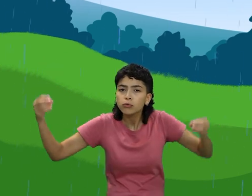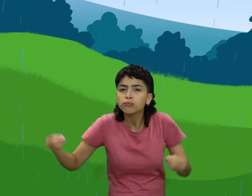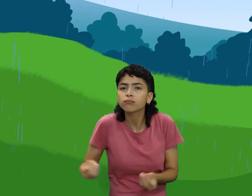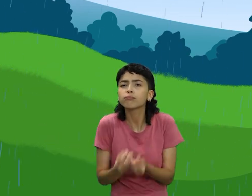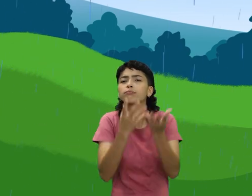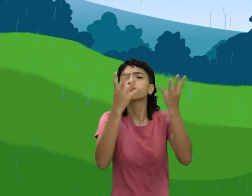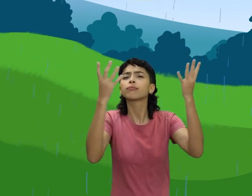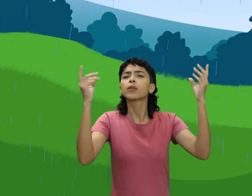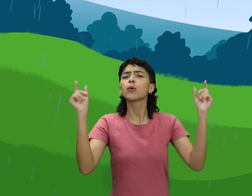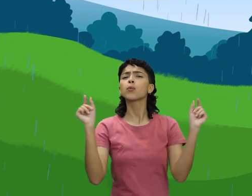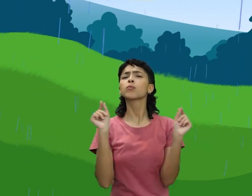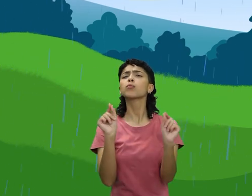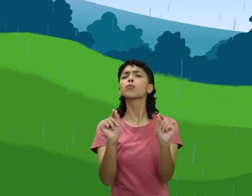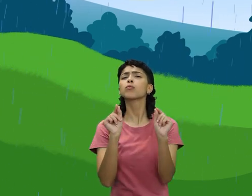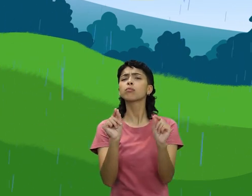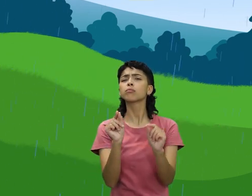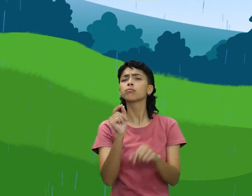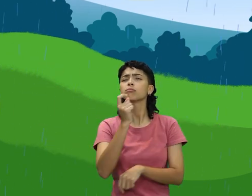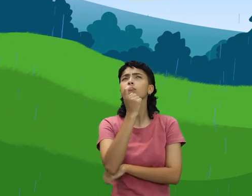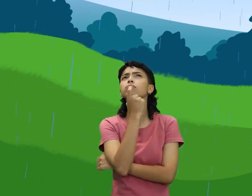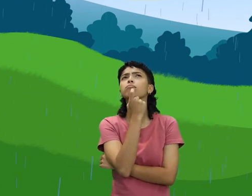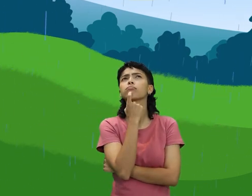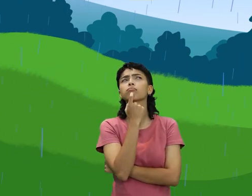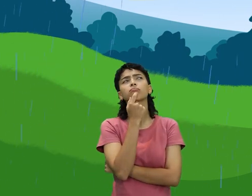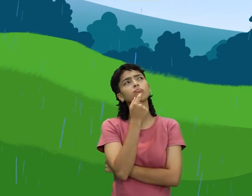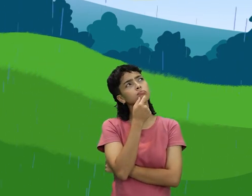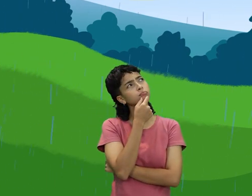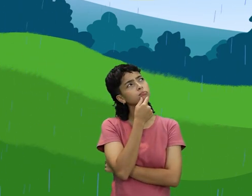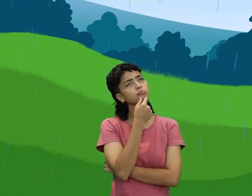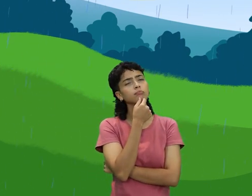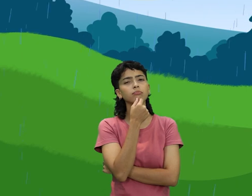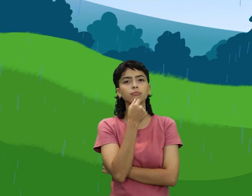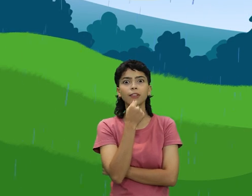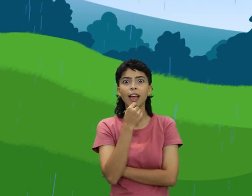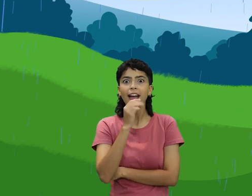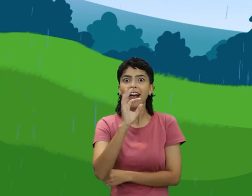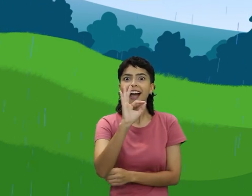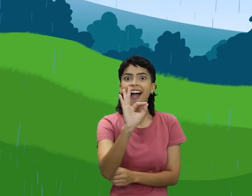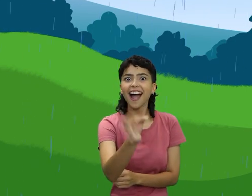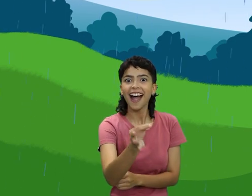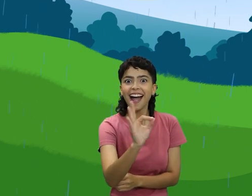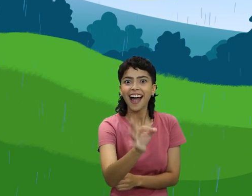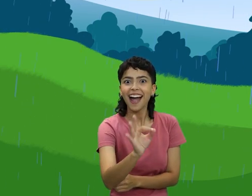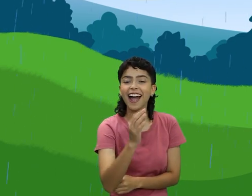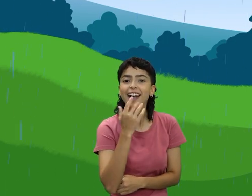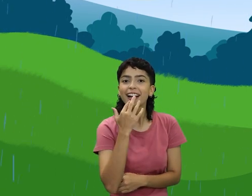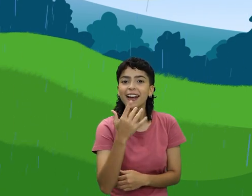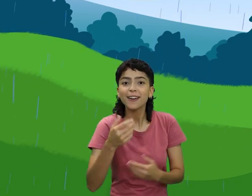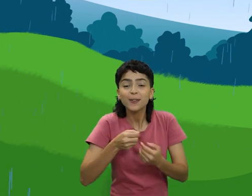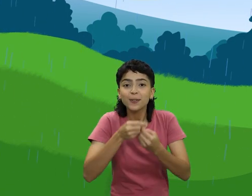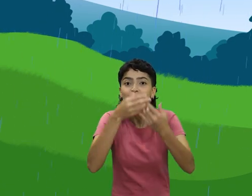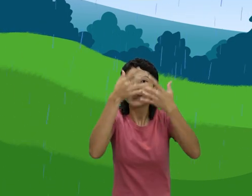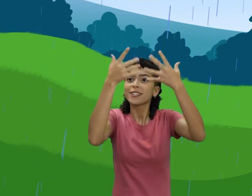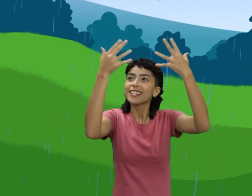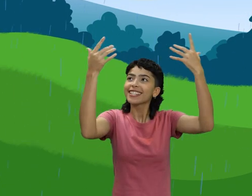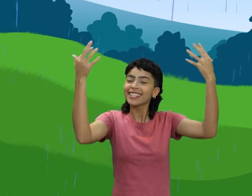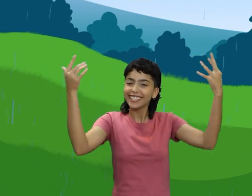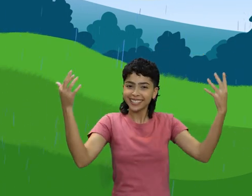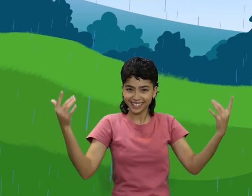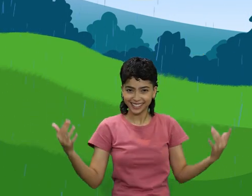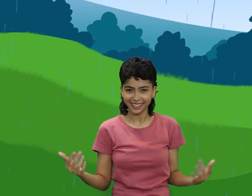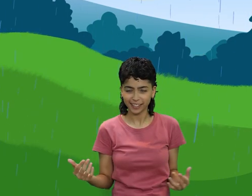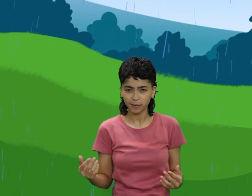e que faz sol ao mesmo tempo. Você já sabe o que é? É isso mesmo! Arco-íris!